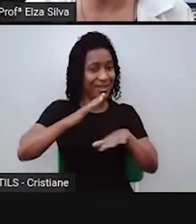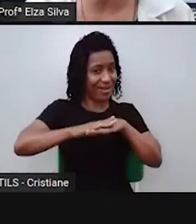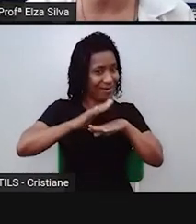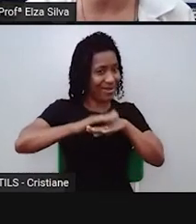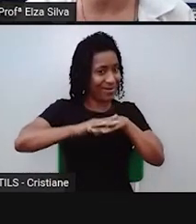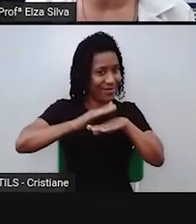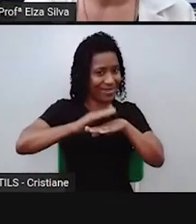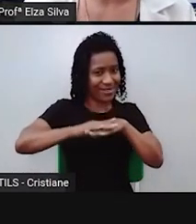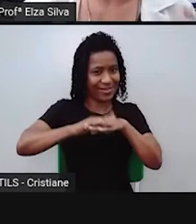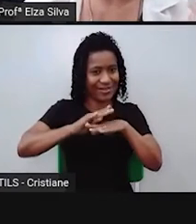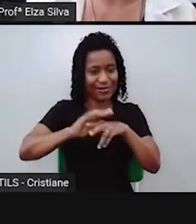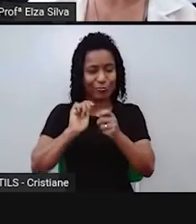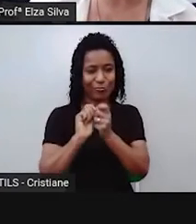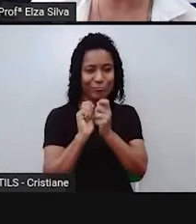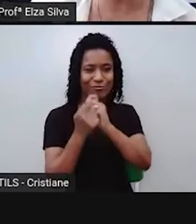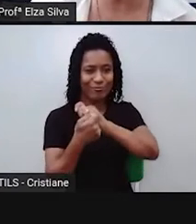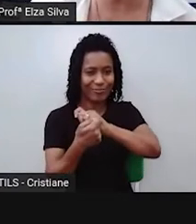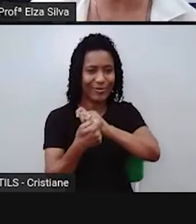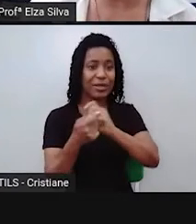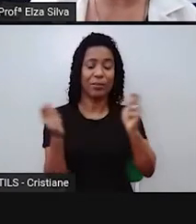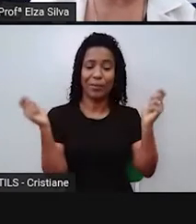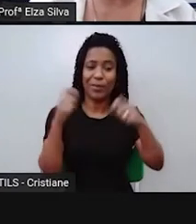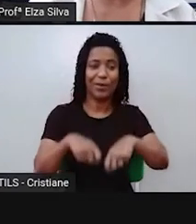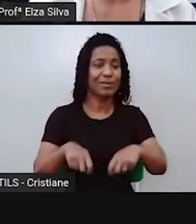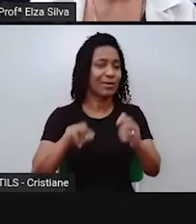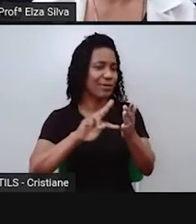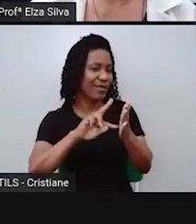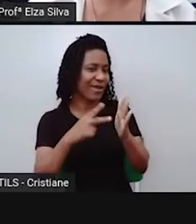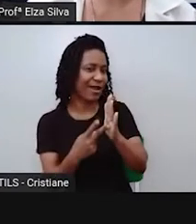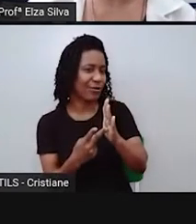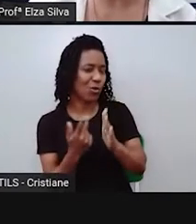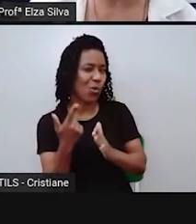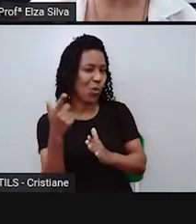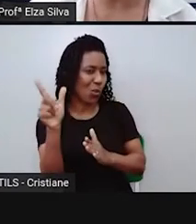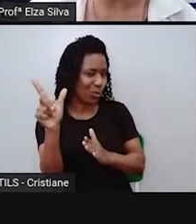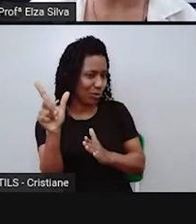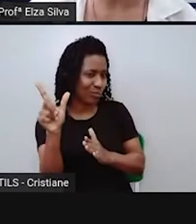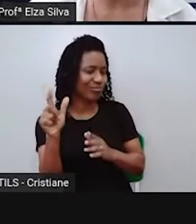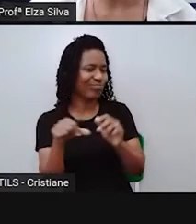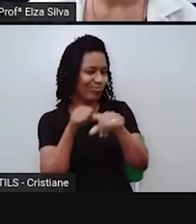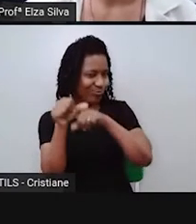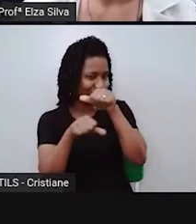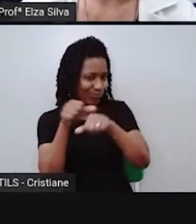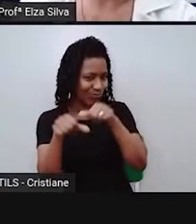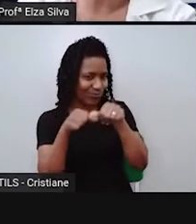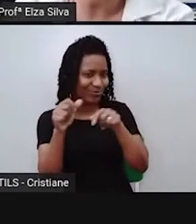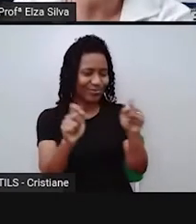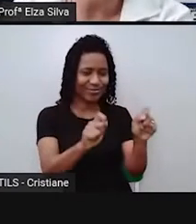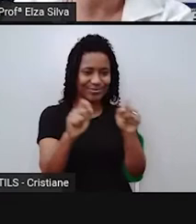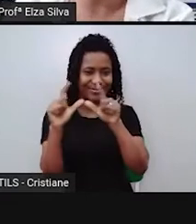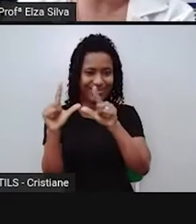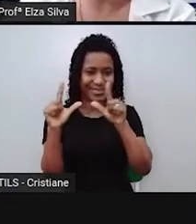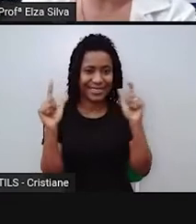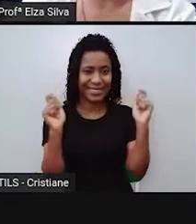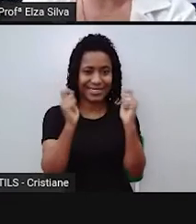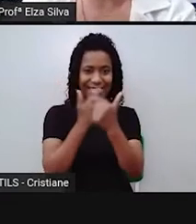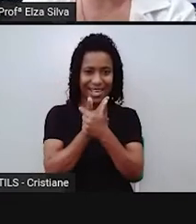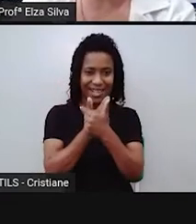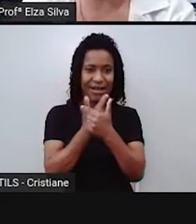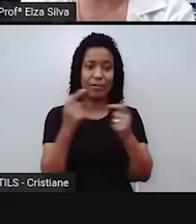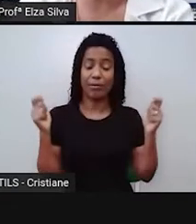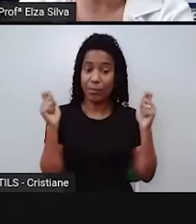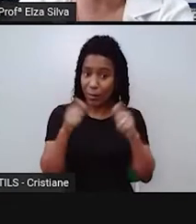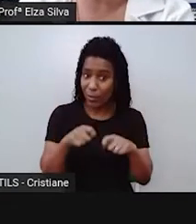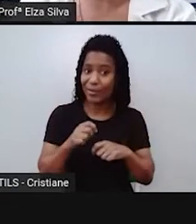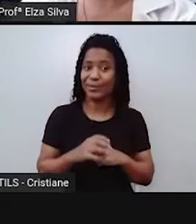pode adaptar, pode ressignificar um meme antes de compartilhá-lo. Os memes estão em